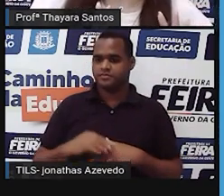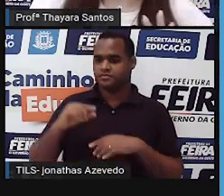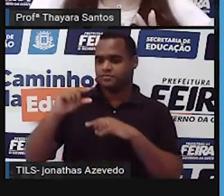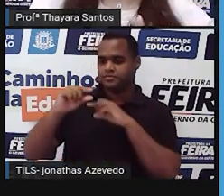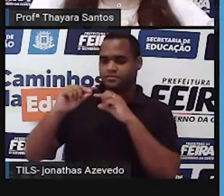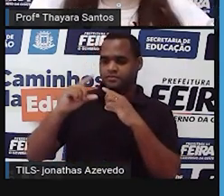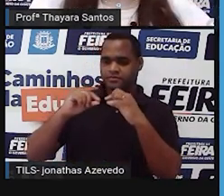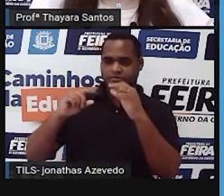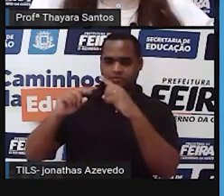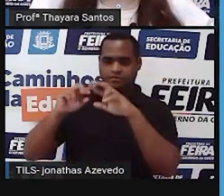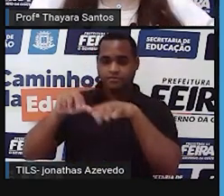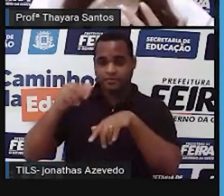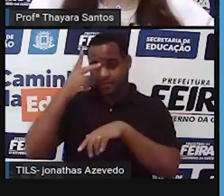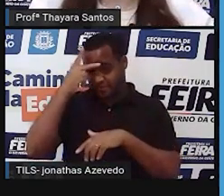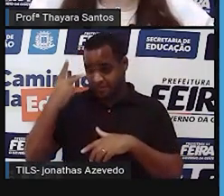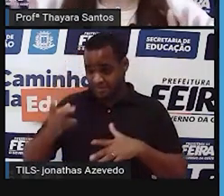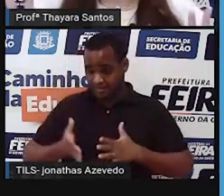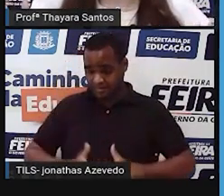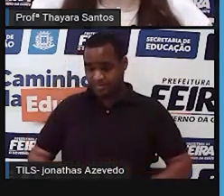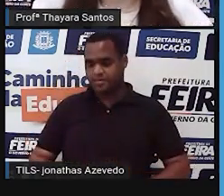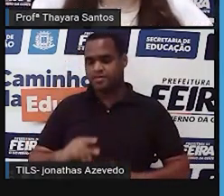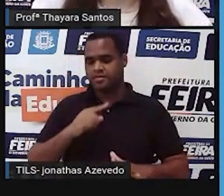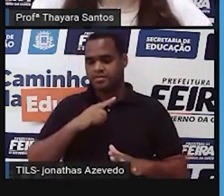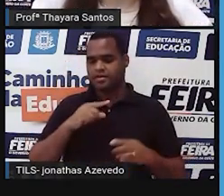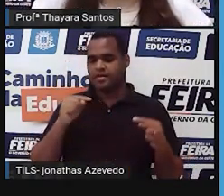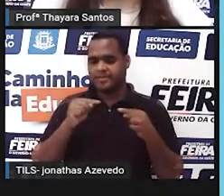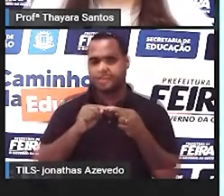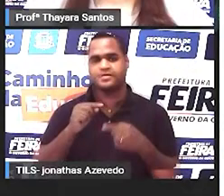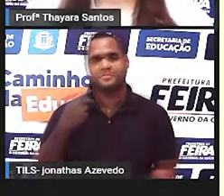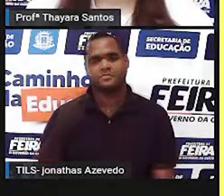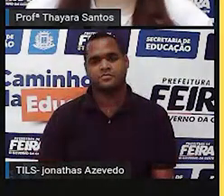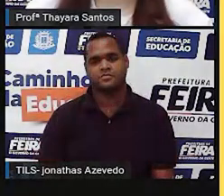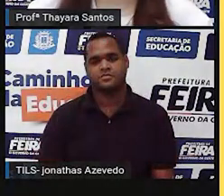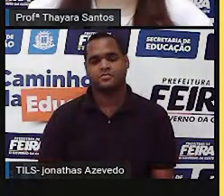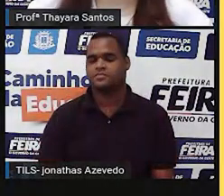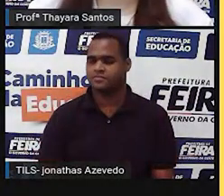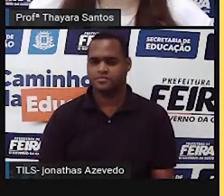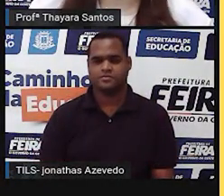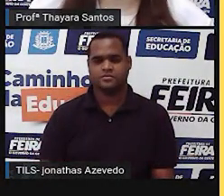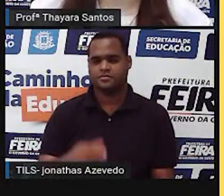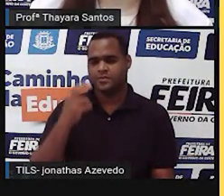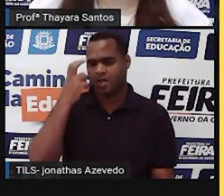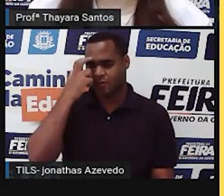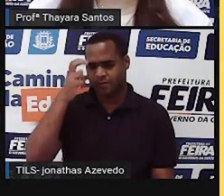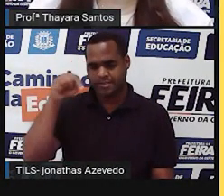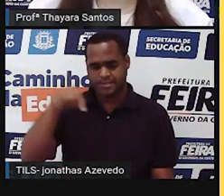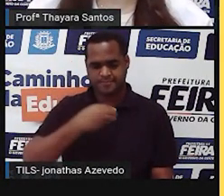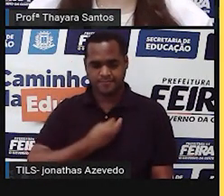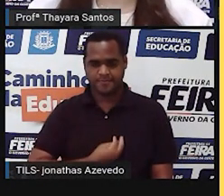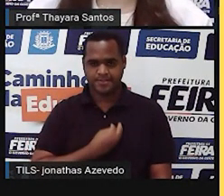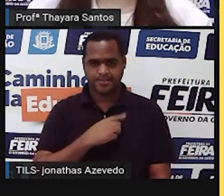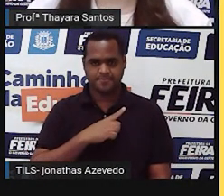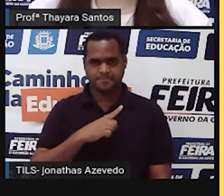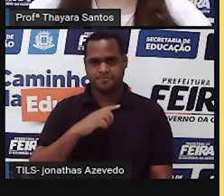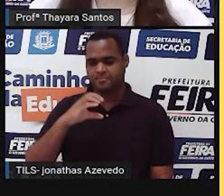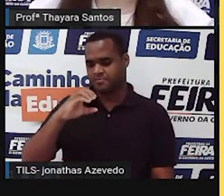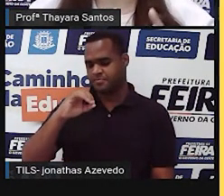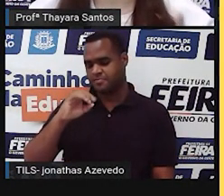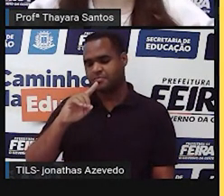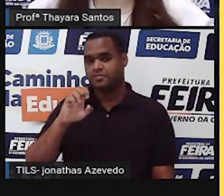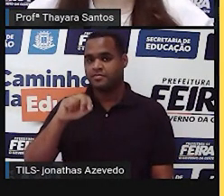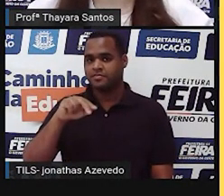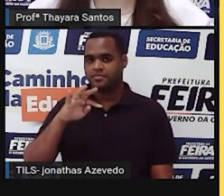no momento do nascimento da pessoa influenciaria em toda a vida dela. Na nossa cultura, na cultura ocidental, a gente